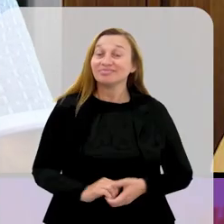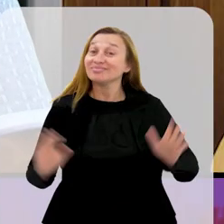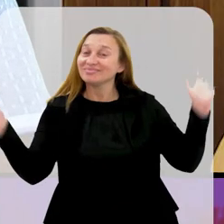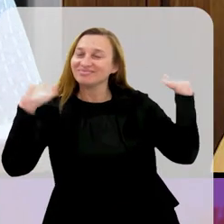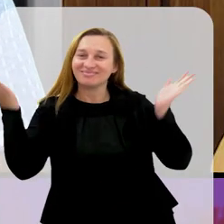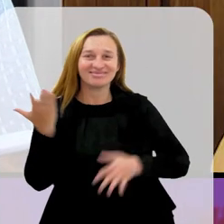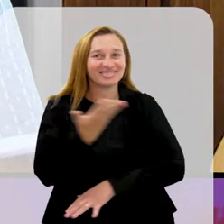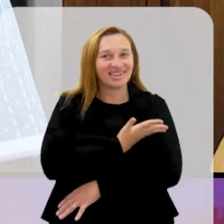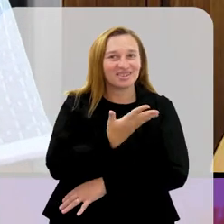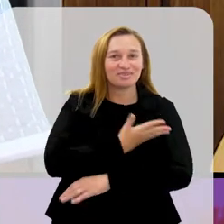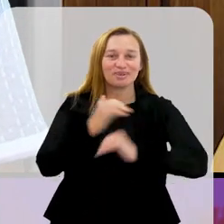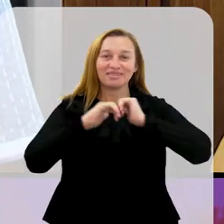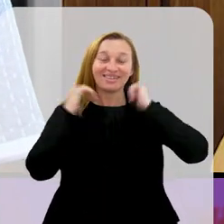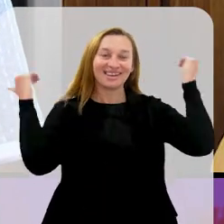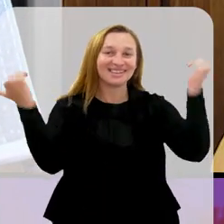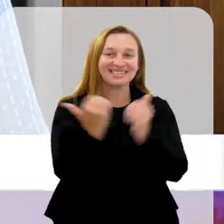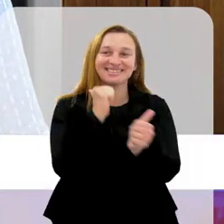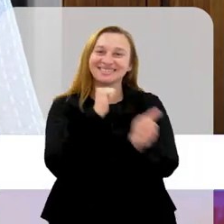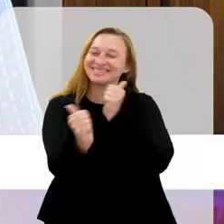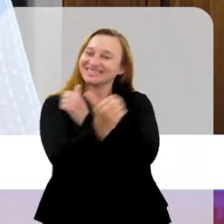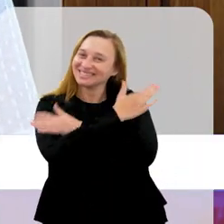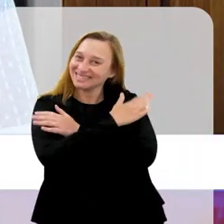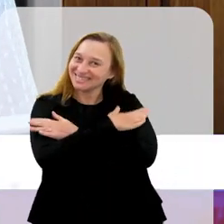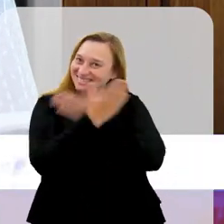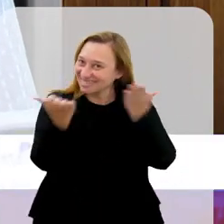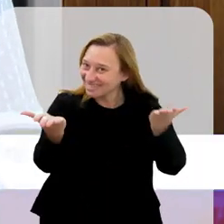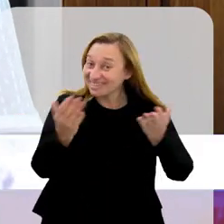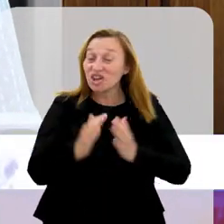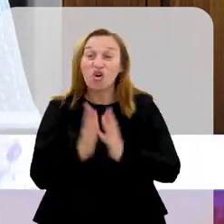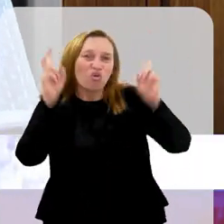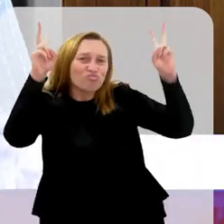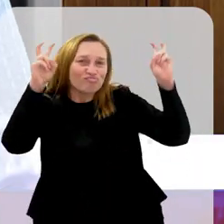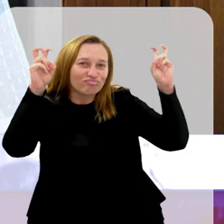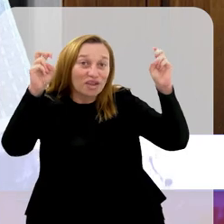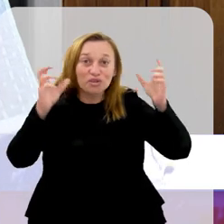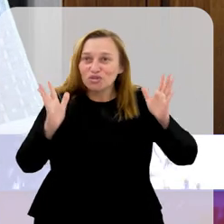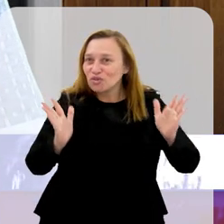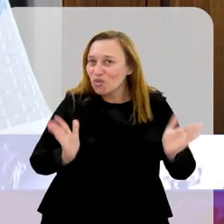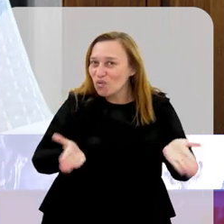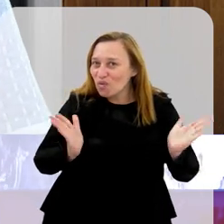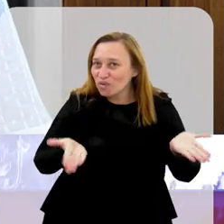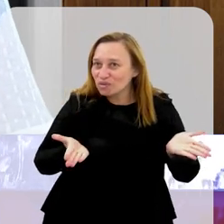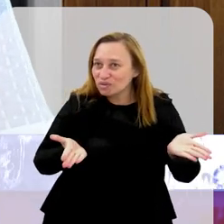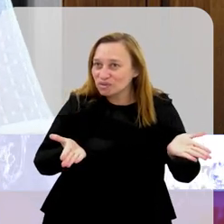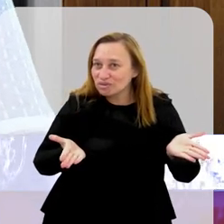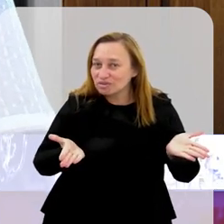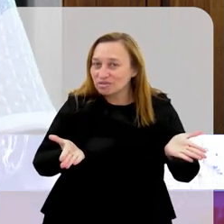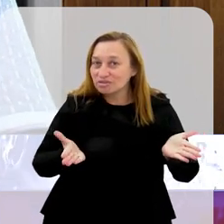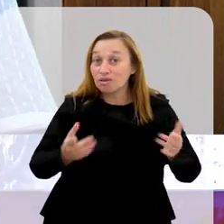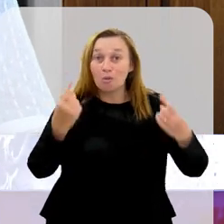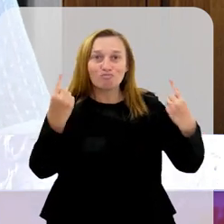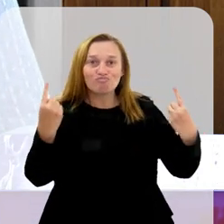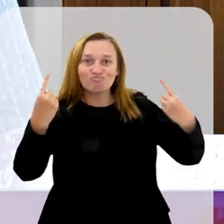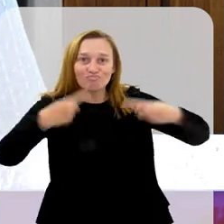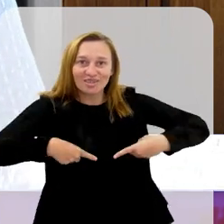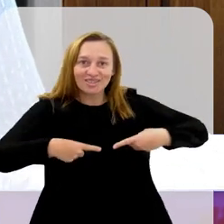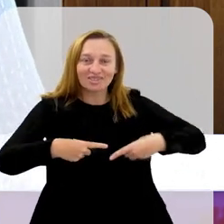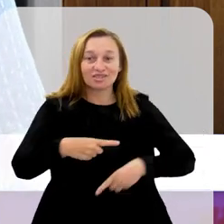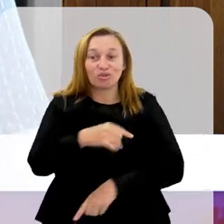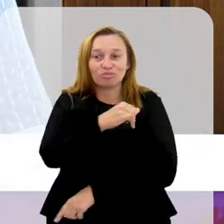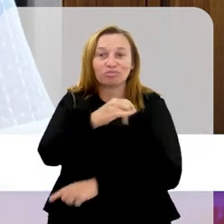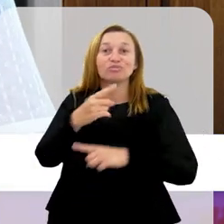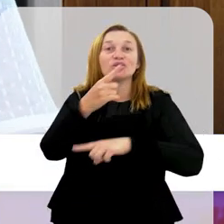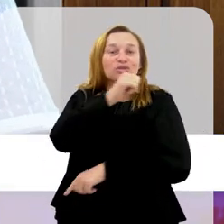Alô amigos do Arena Esportiva, aquele abraço. O tema do programa é o Campeonato